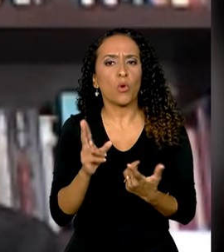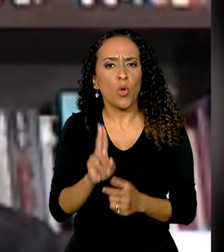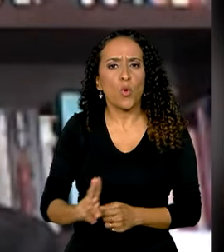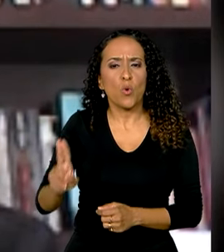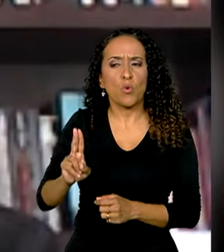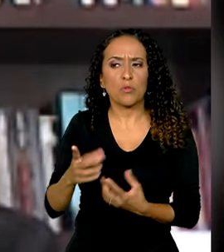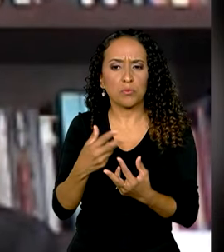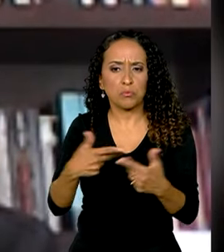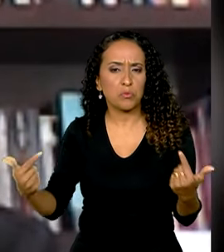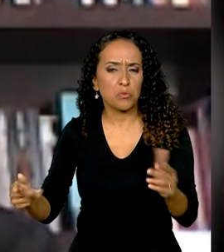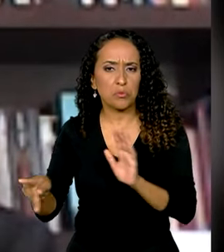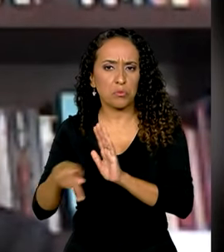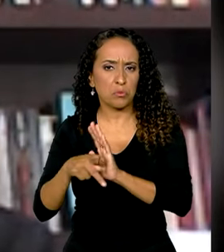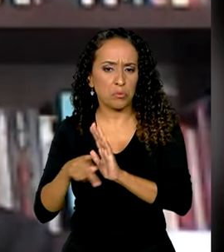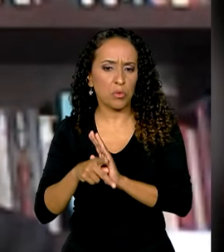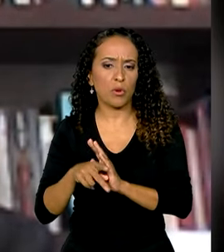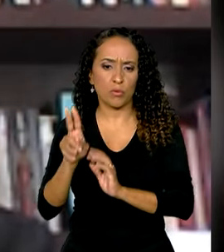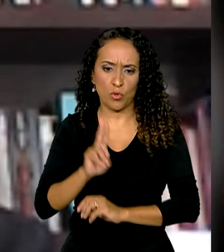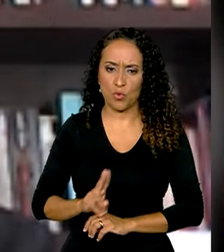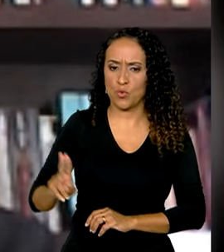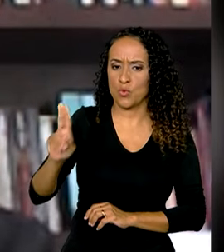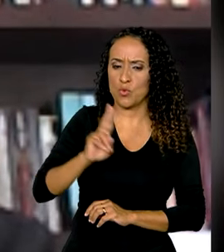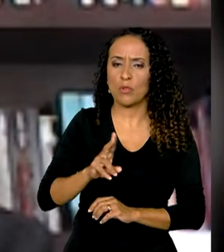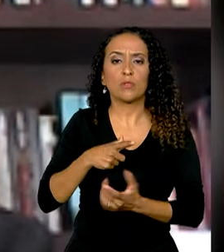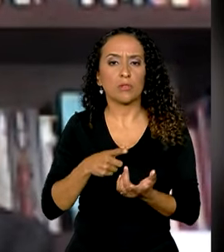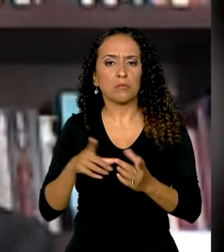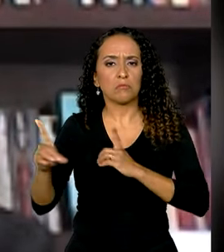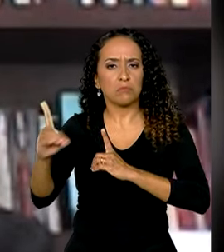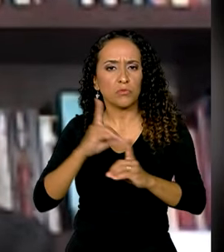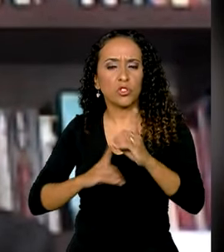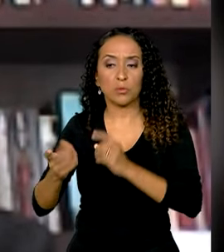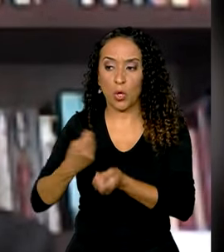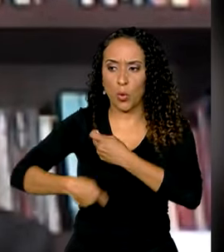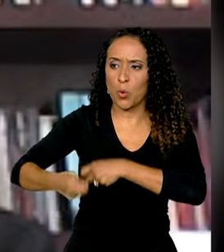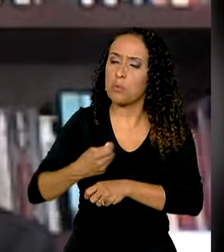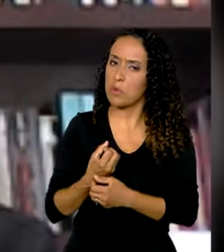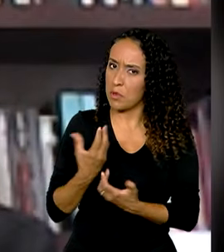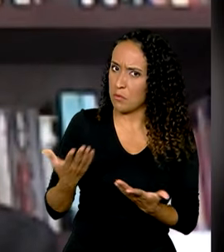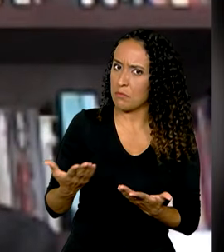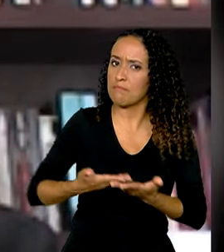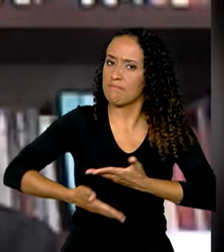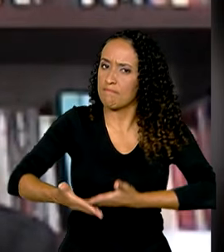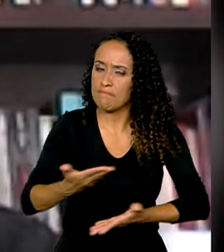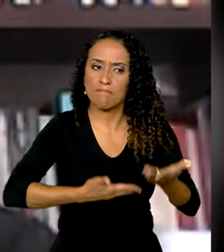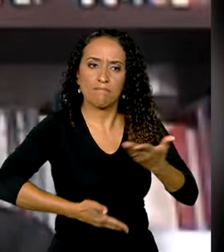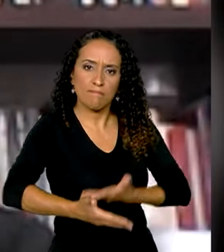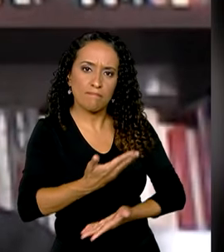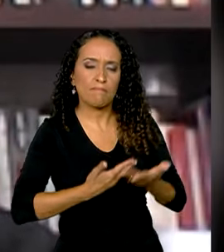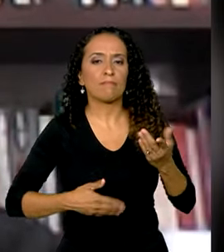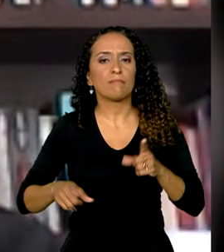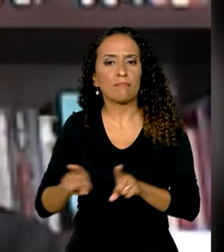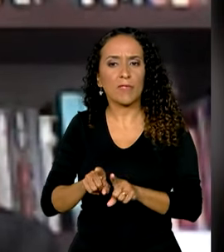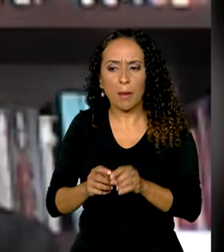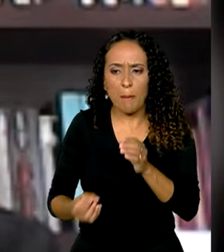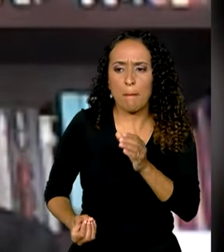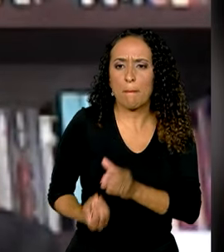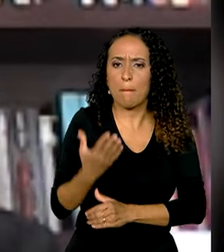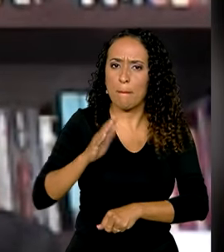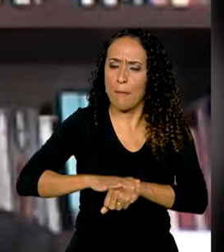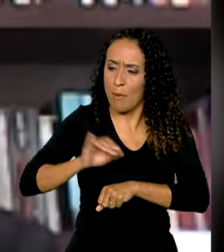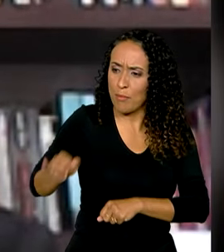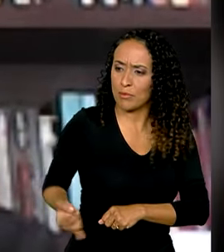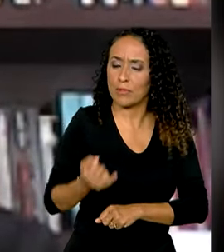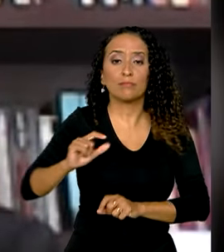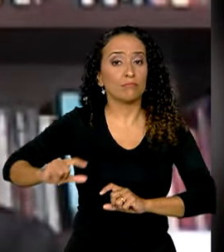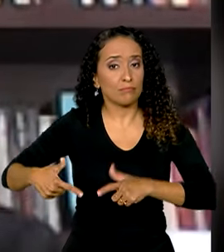consumo, totalmente gasto, isso gera uma dinâmica na economia, e justamente cria mais oportunidades de emprego,